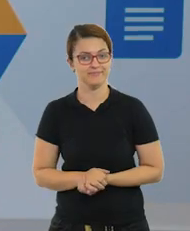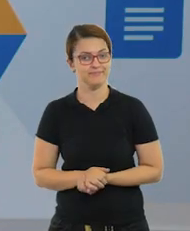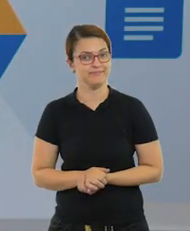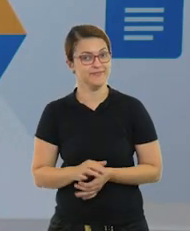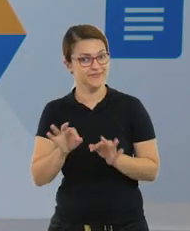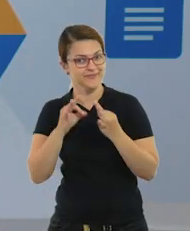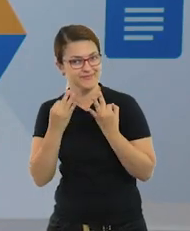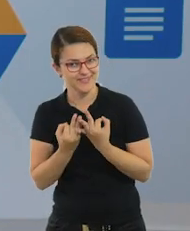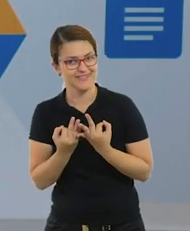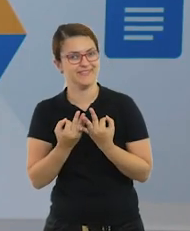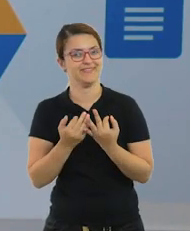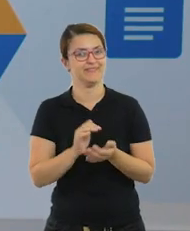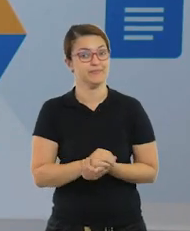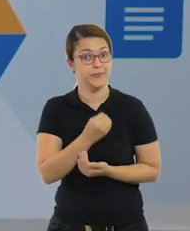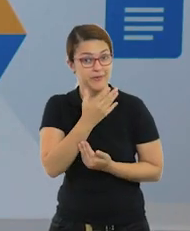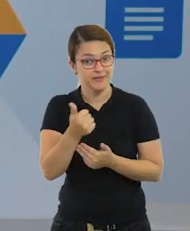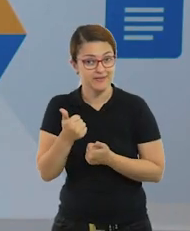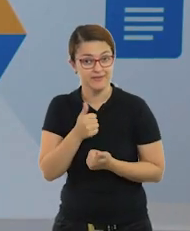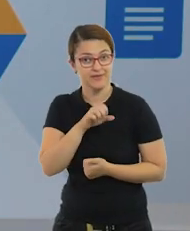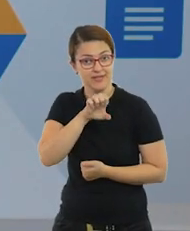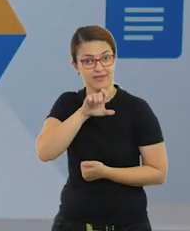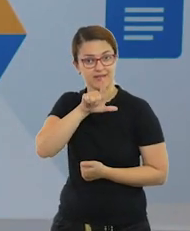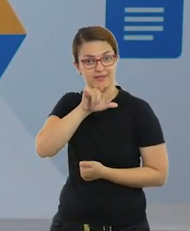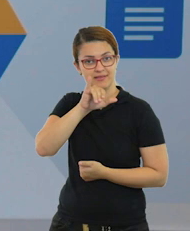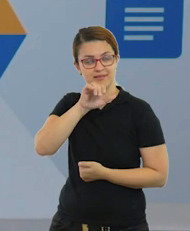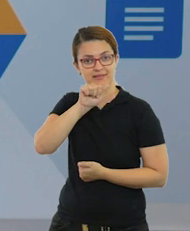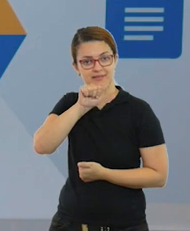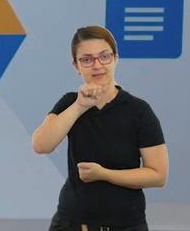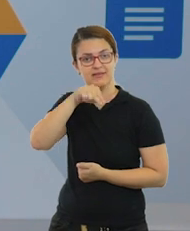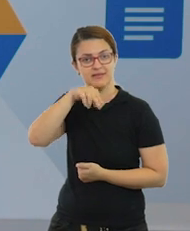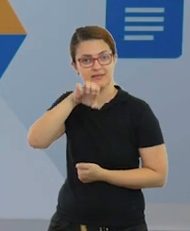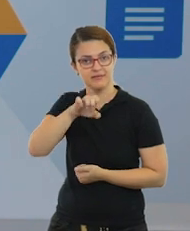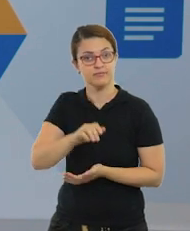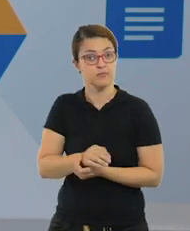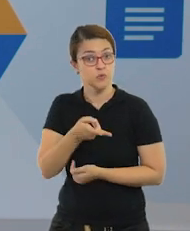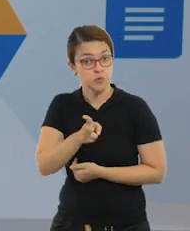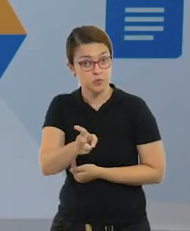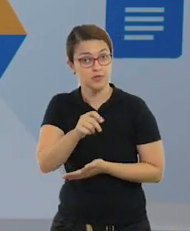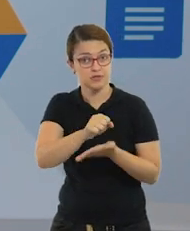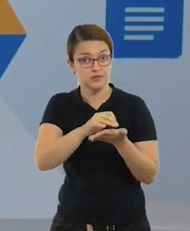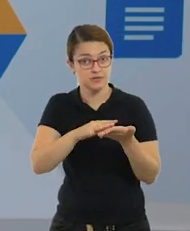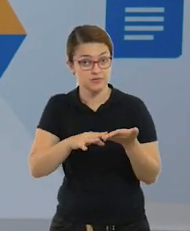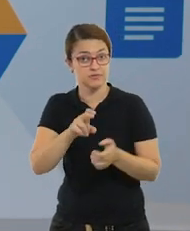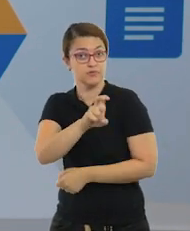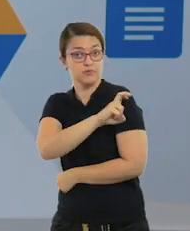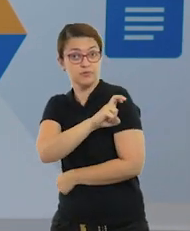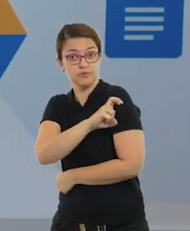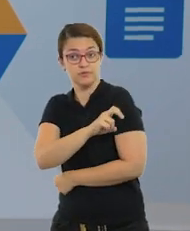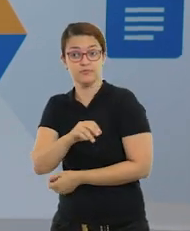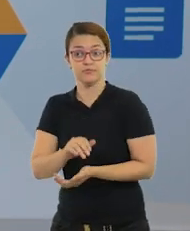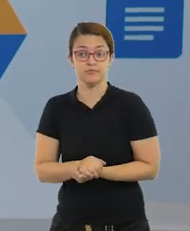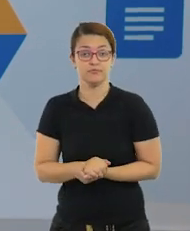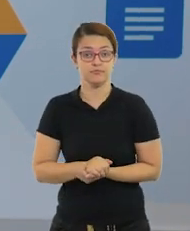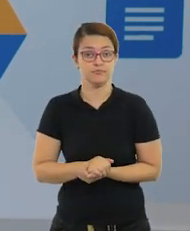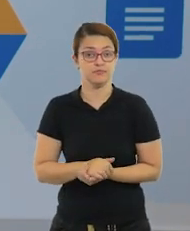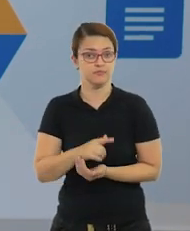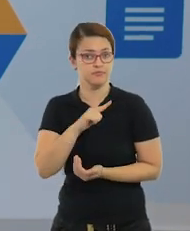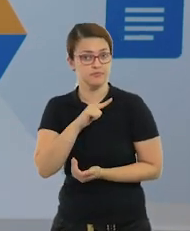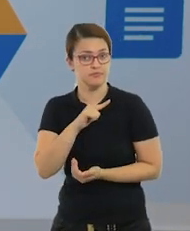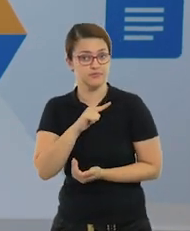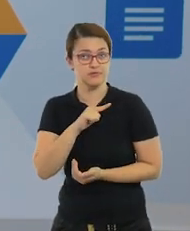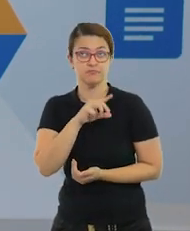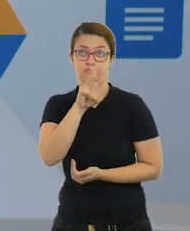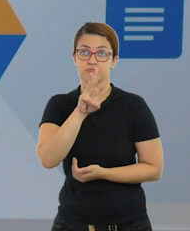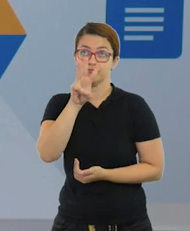Olá, galerinha! Olá, família! Tudo bem? Eu sou a Elisiane e hoje eu estou aqui para dar uma sequência nas atividades da turma do quinto ano,